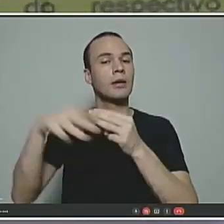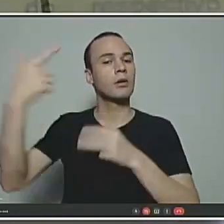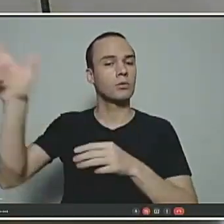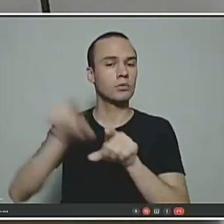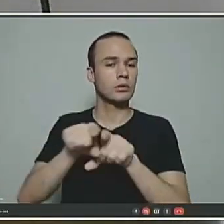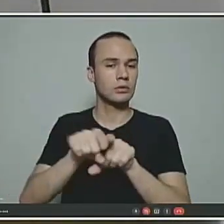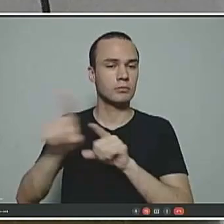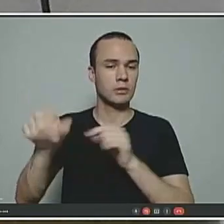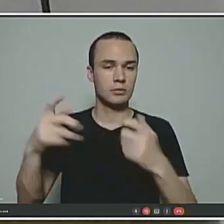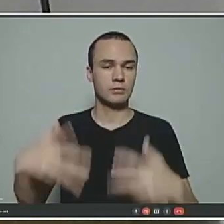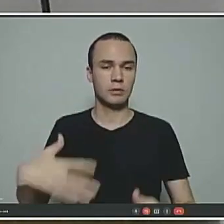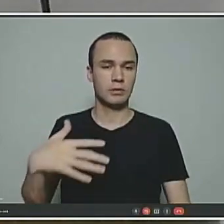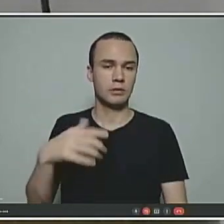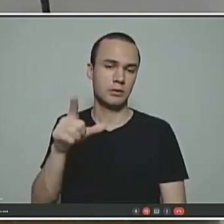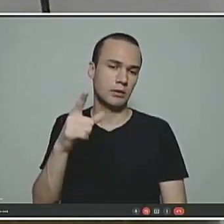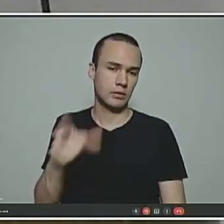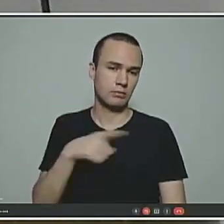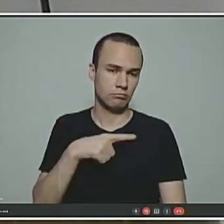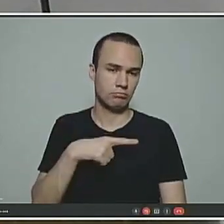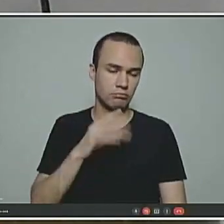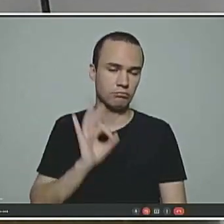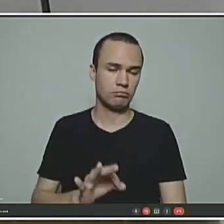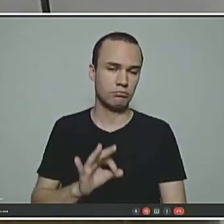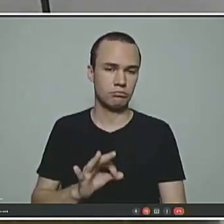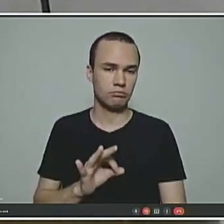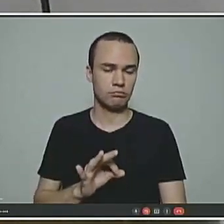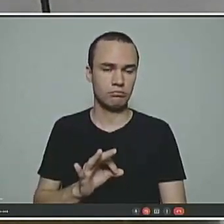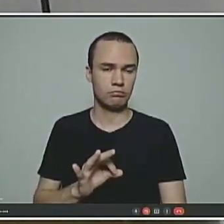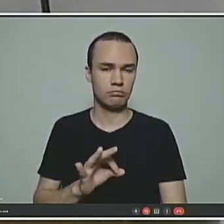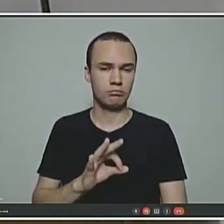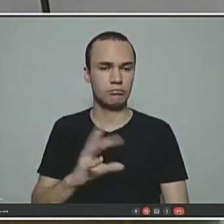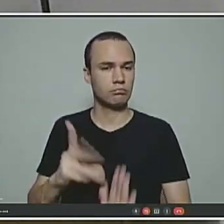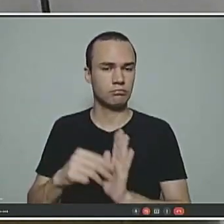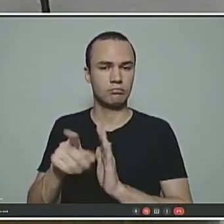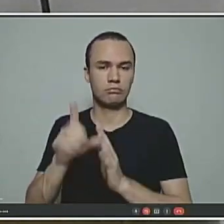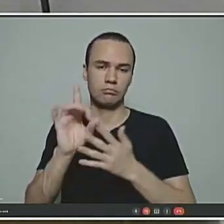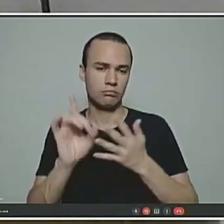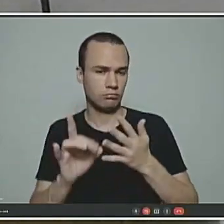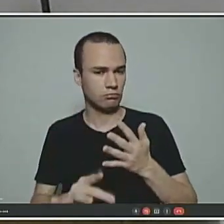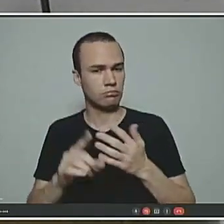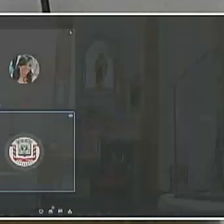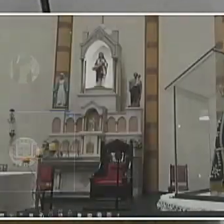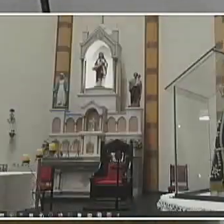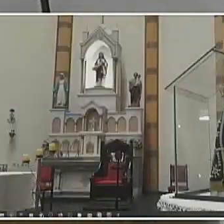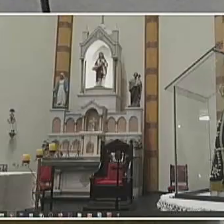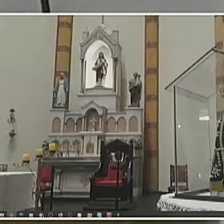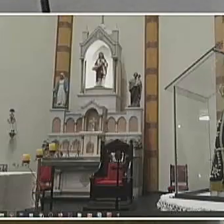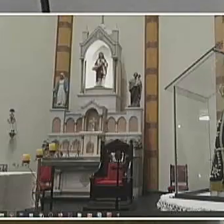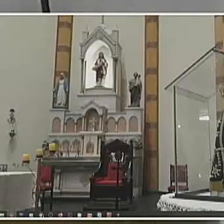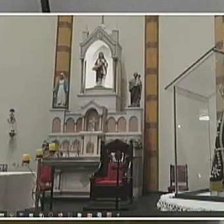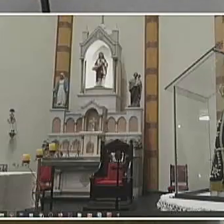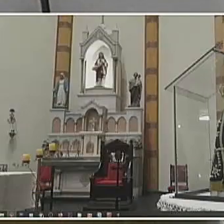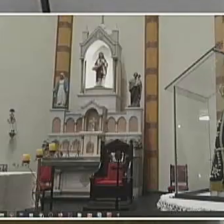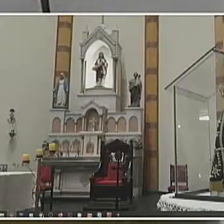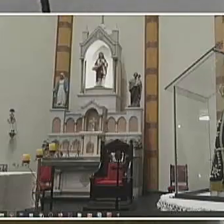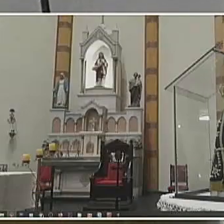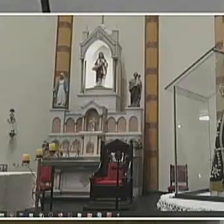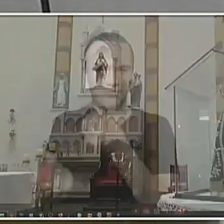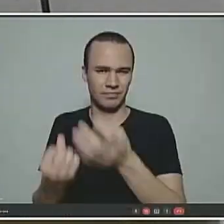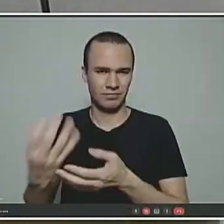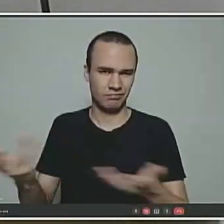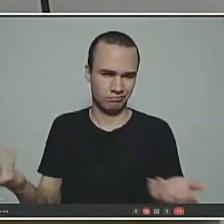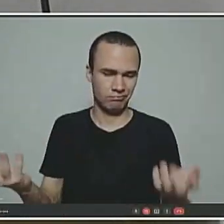trazer contido no seu bojo, em todos os seus dispositivos, os demais. O plano de benefício em que pese